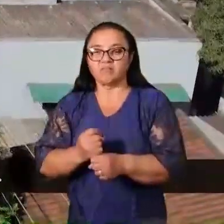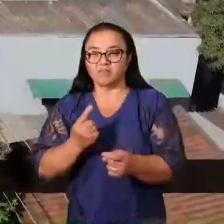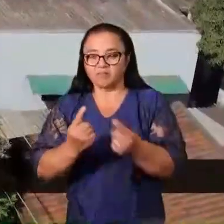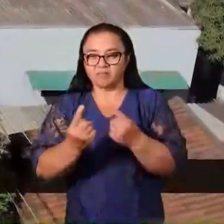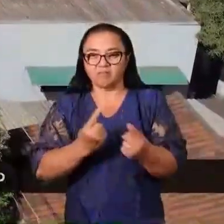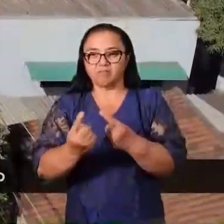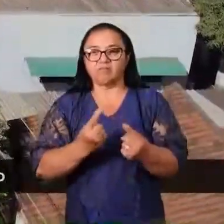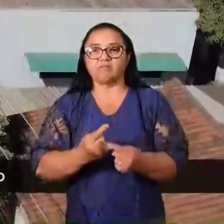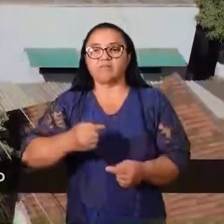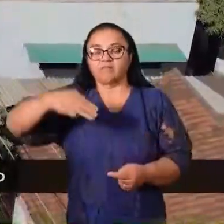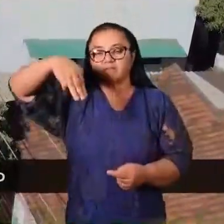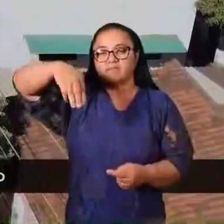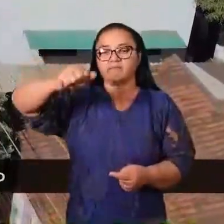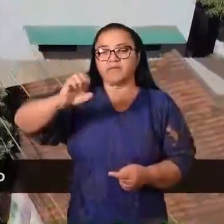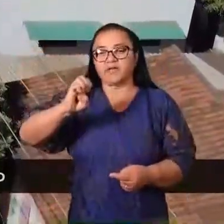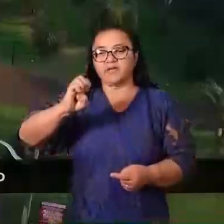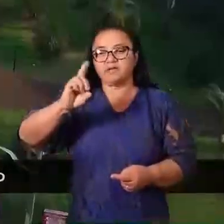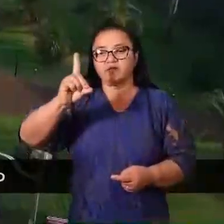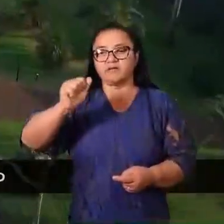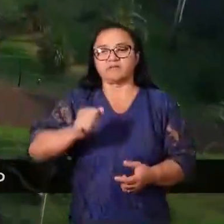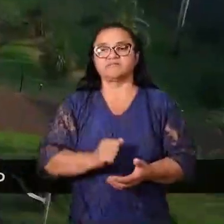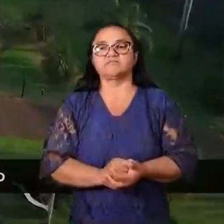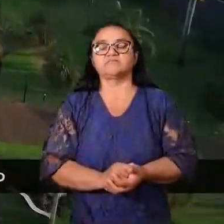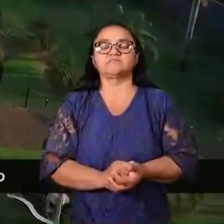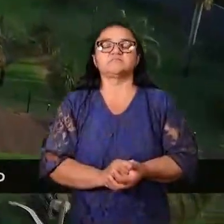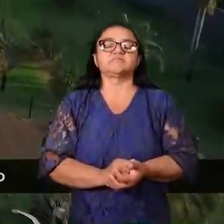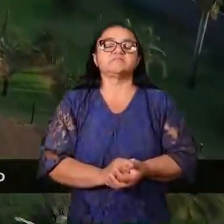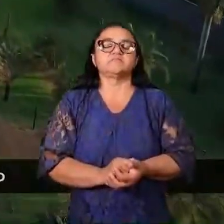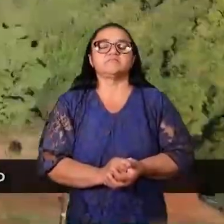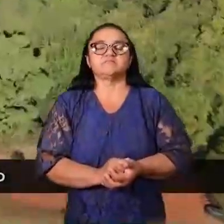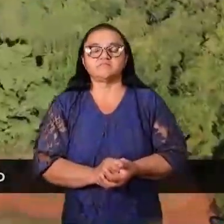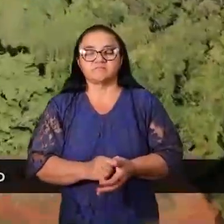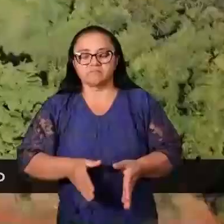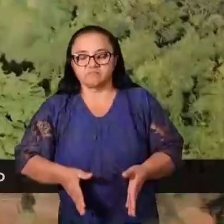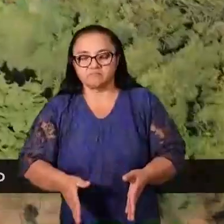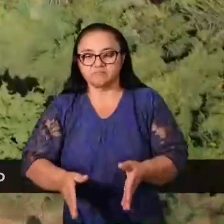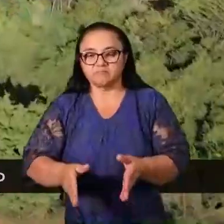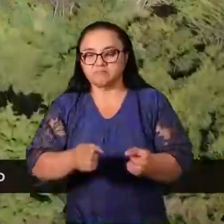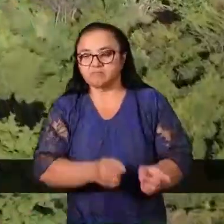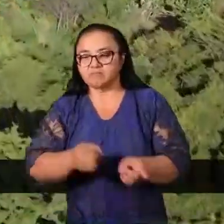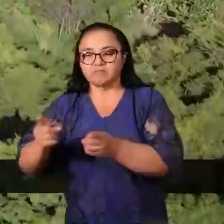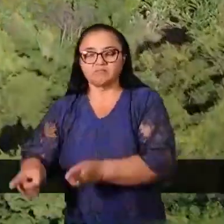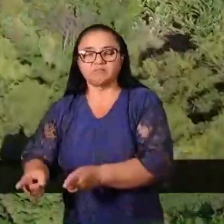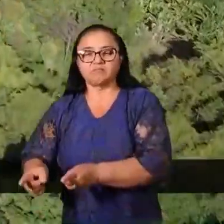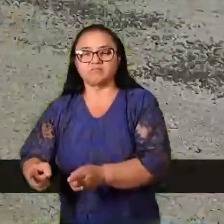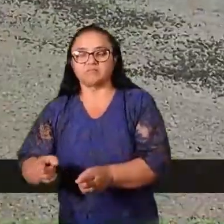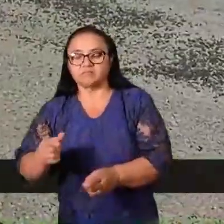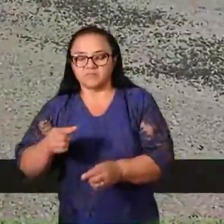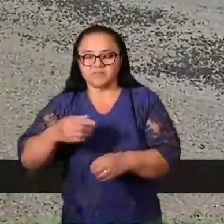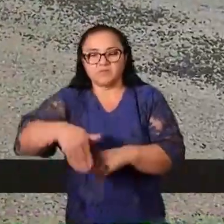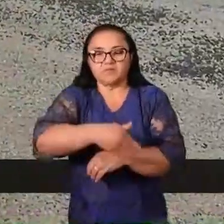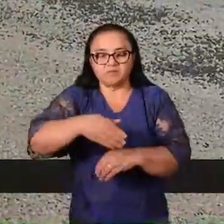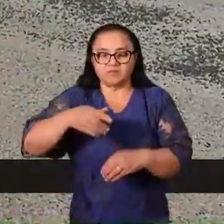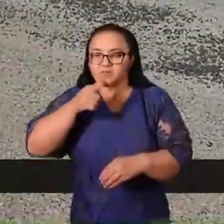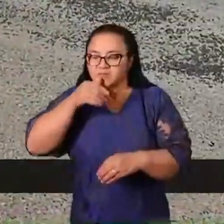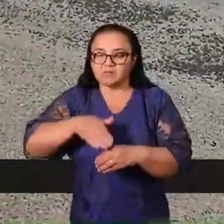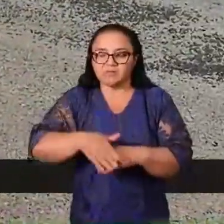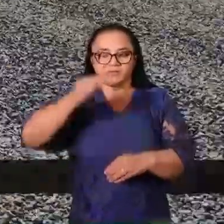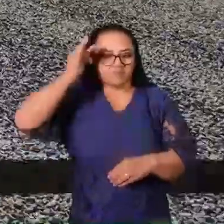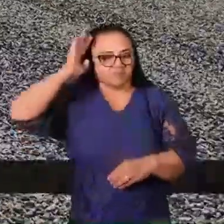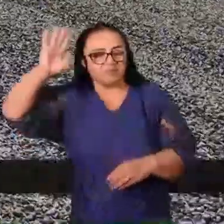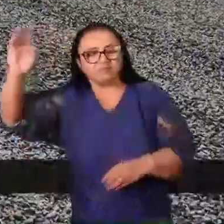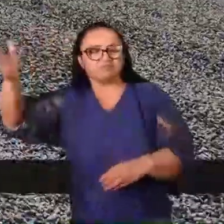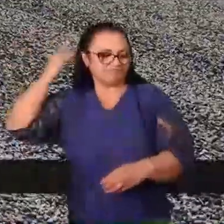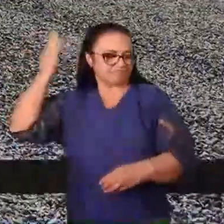Itumbiara. Reconstruiu vias como a Celso Maeda e a Modesto de Carvalho. Asfaltou e duplicou a saída